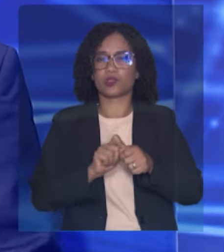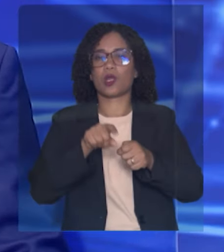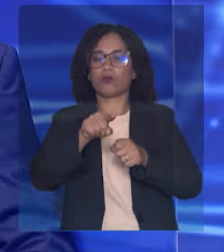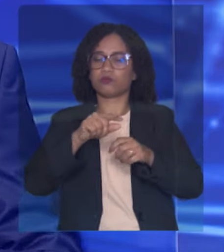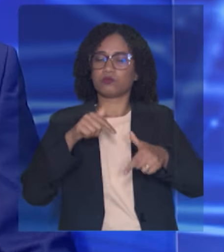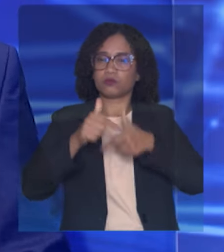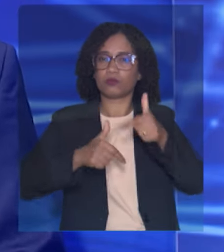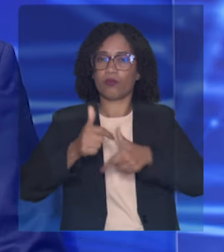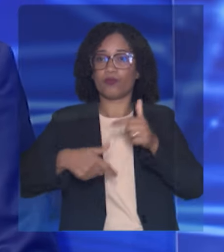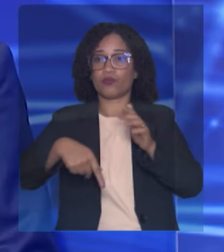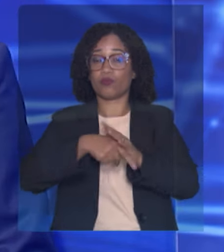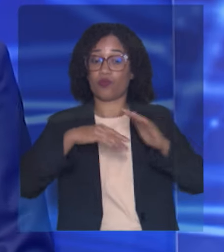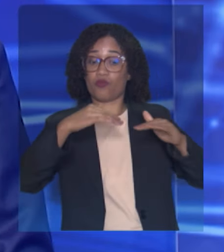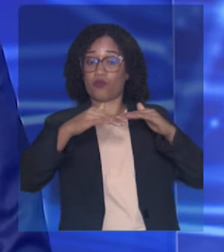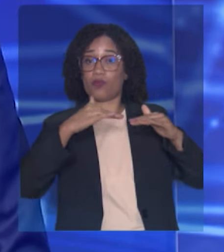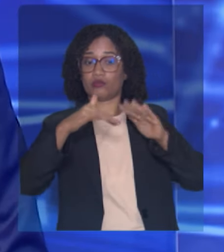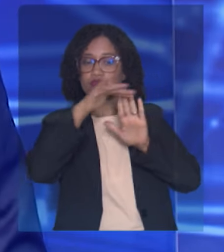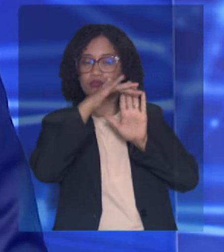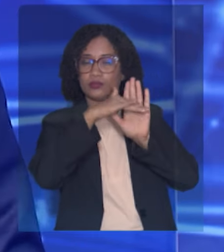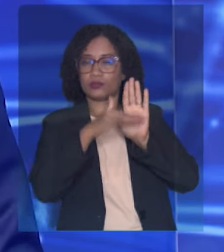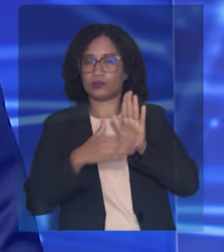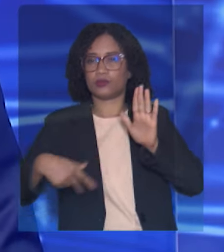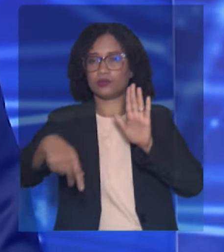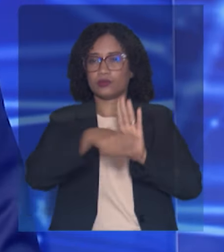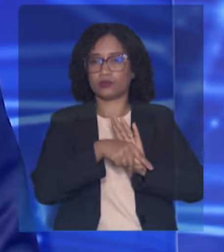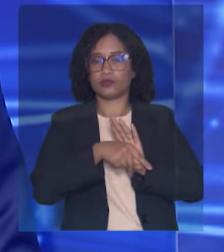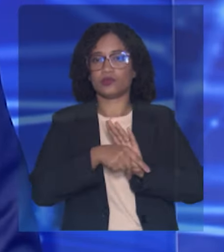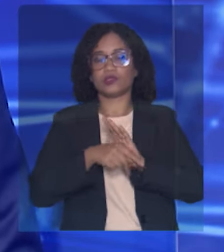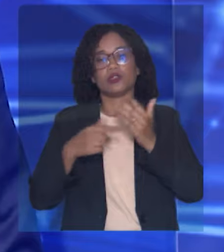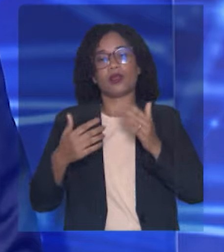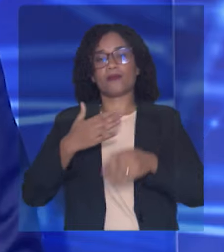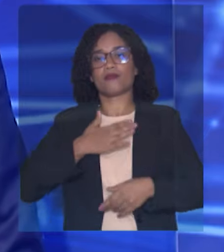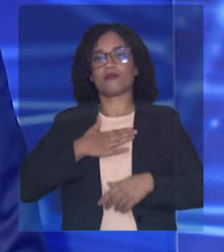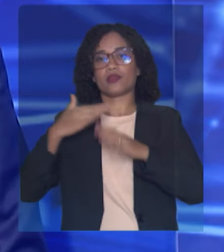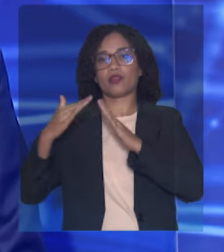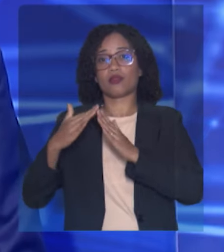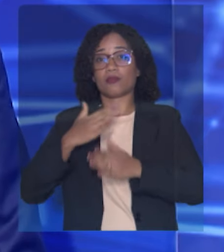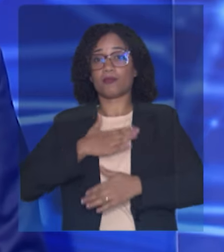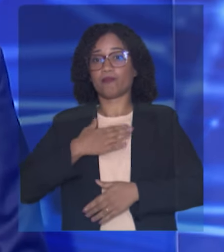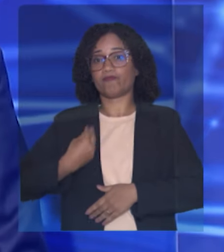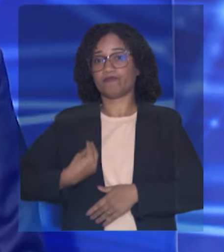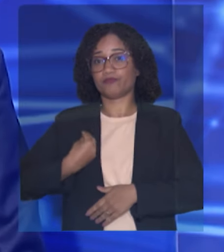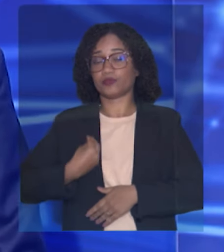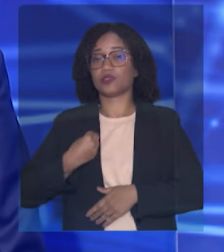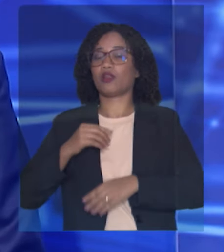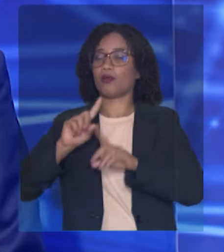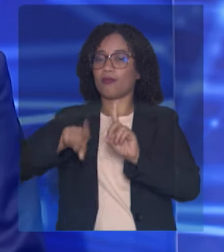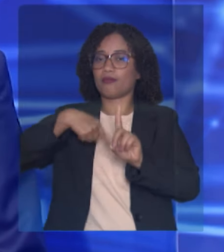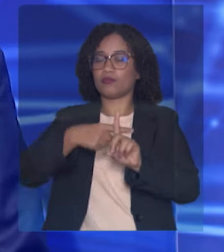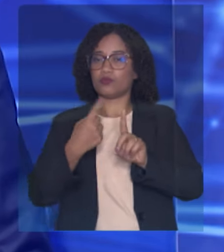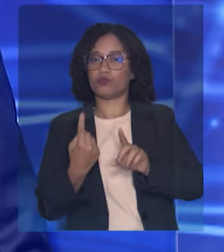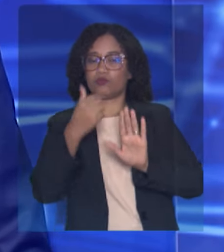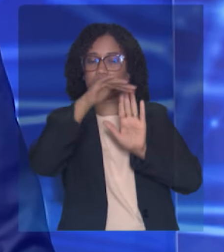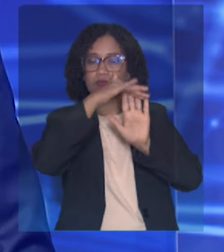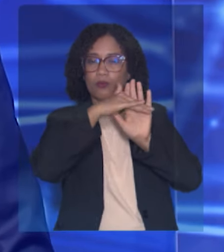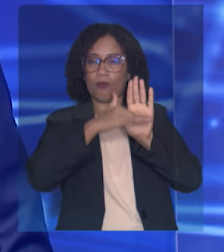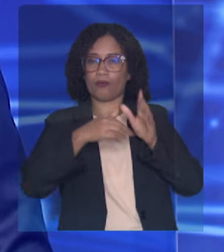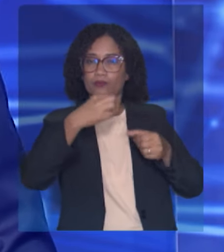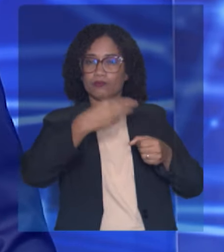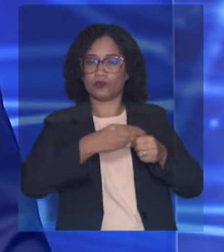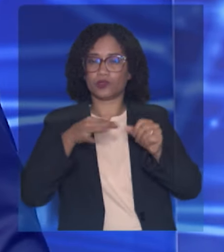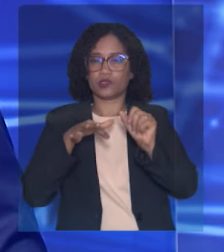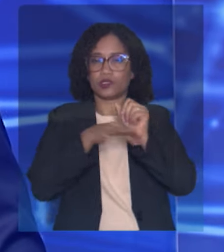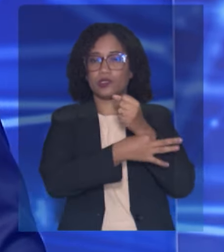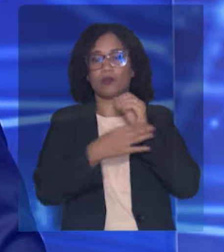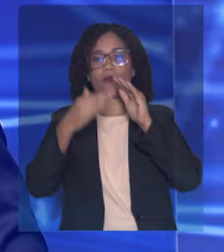próprio para além do Minha Casa Minha Vida, um programa municipal que garanta a moradia digna e um lar para todas as pessoas na